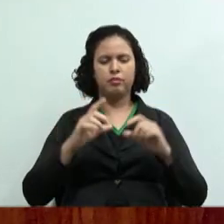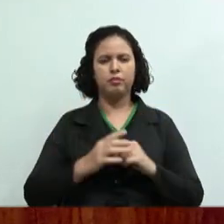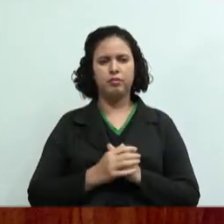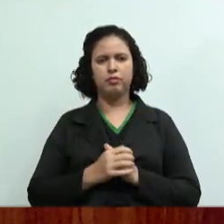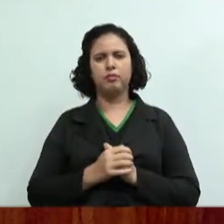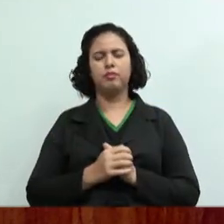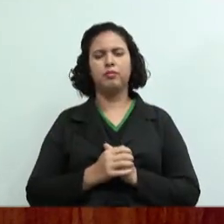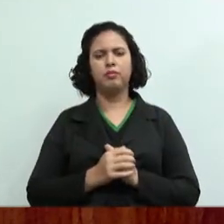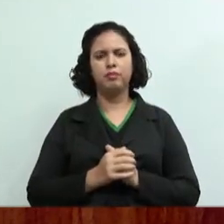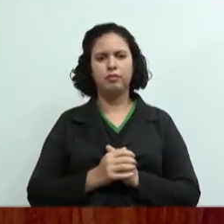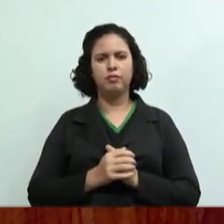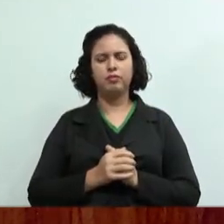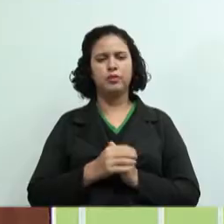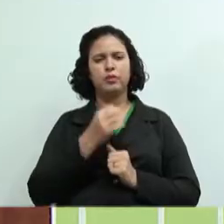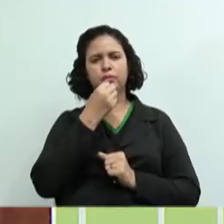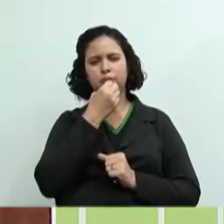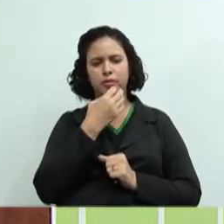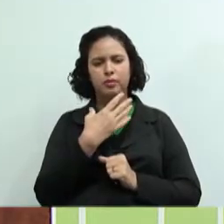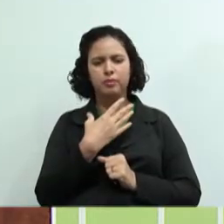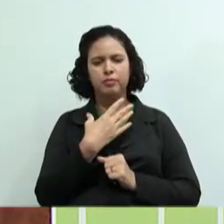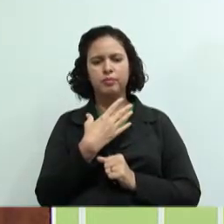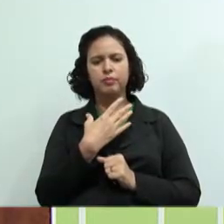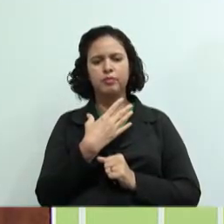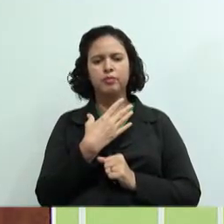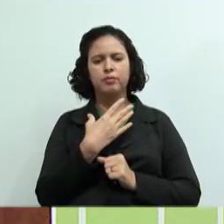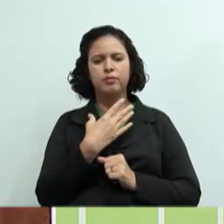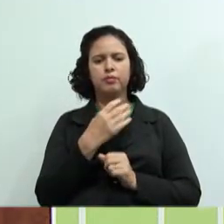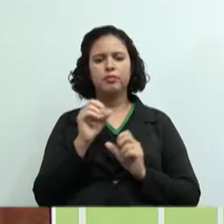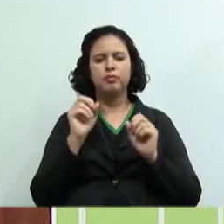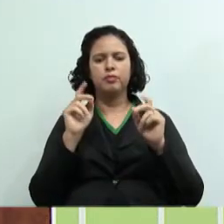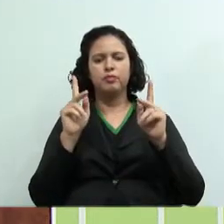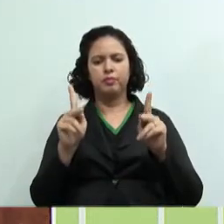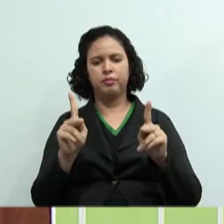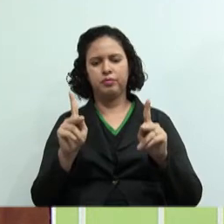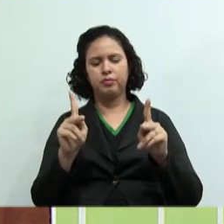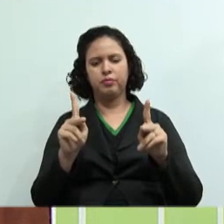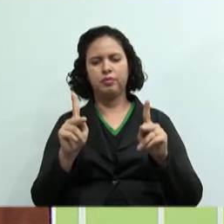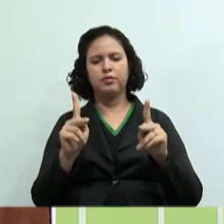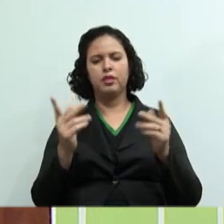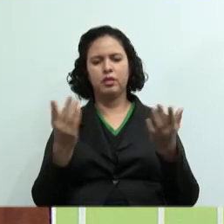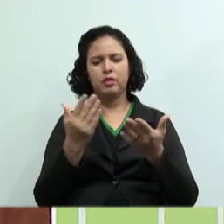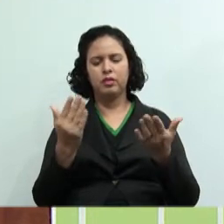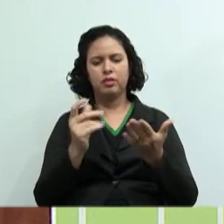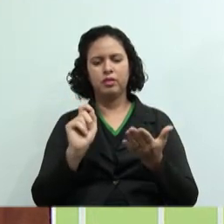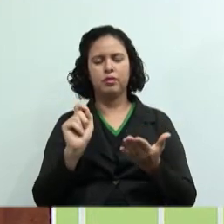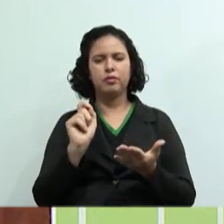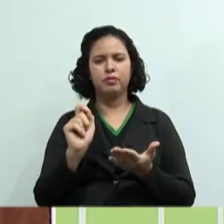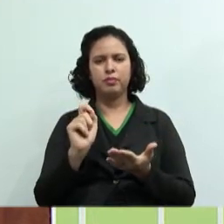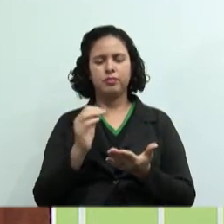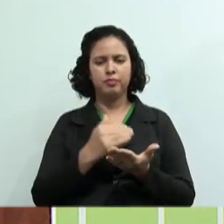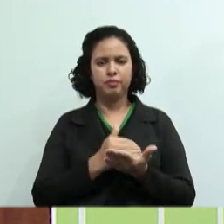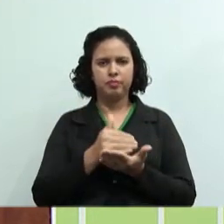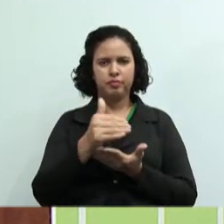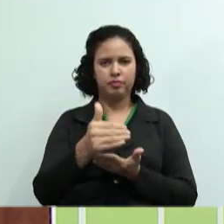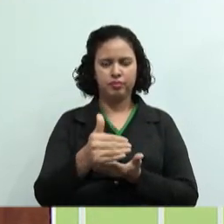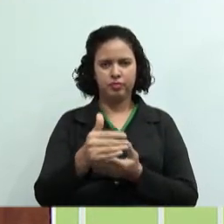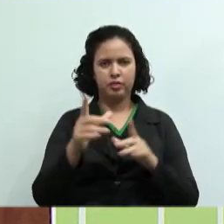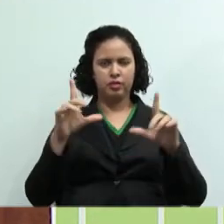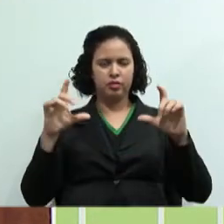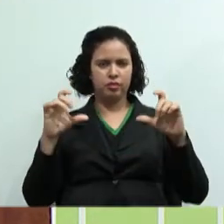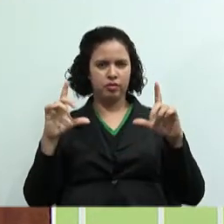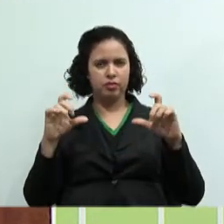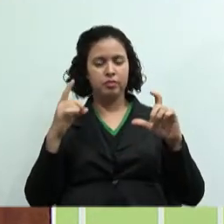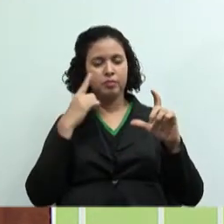Ah, sim, que maravilha. Ok. Vamos aqui então as fotos. Eu estou